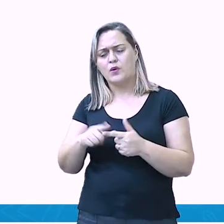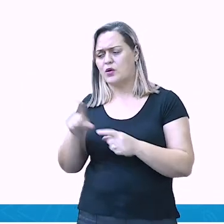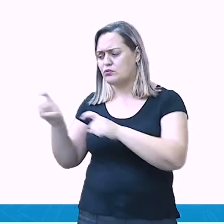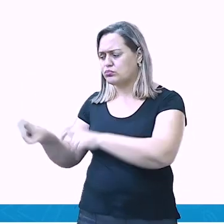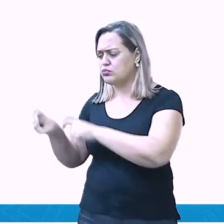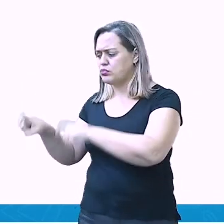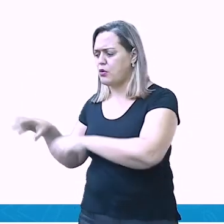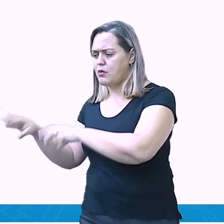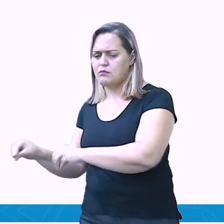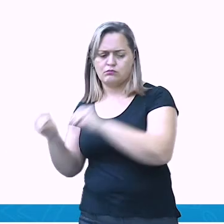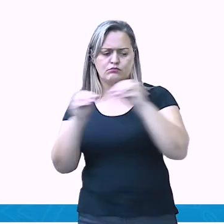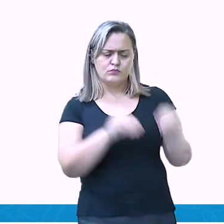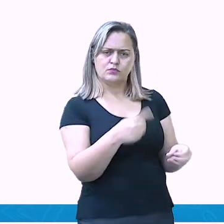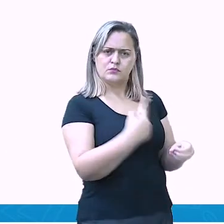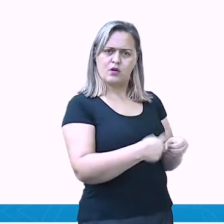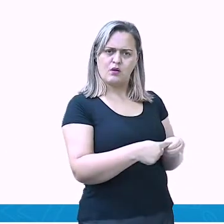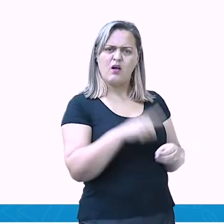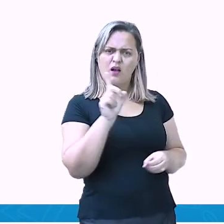vocês acham?